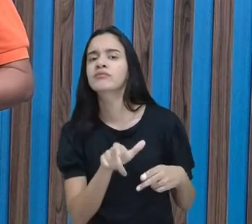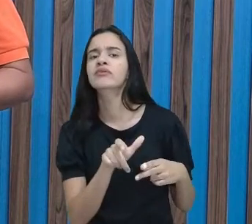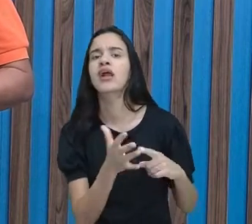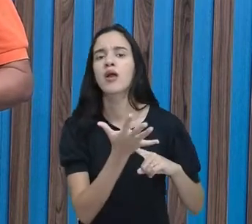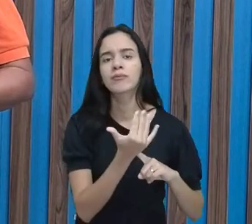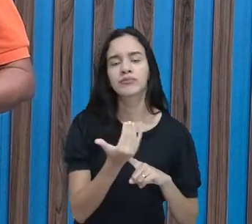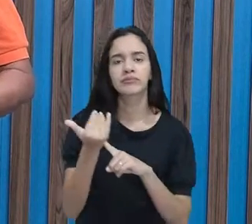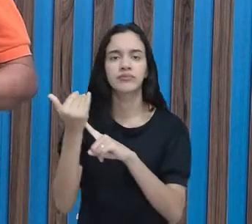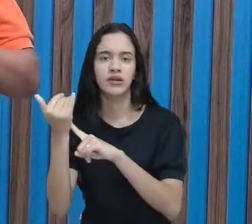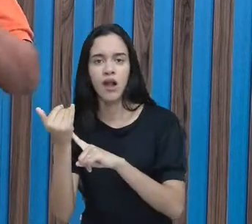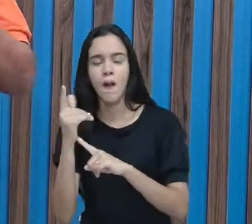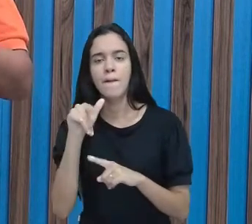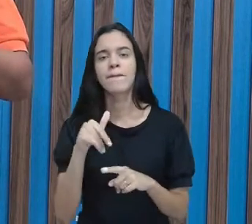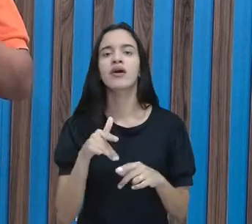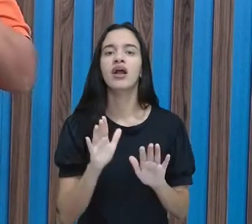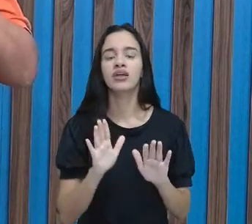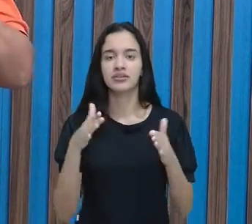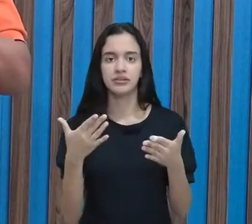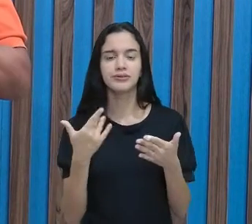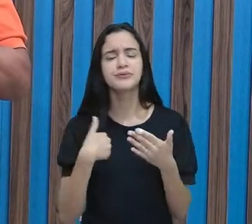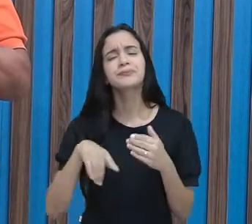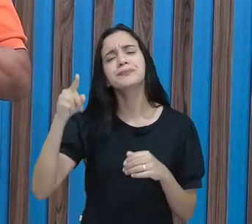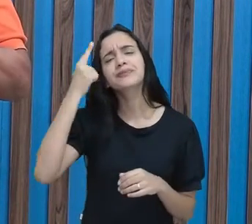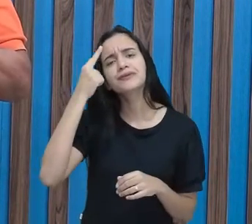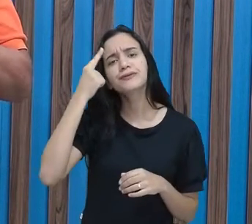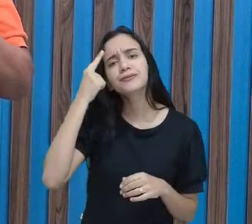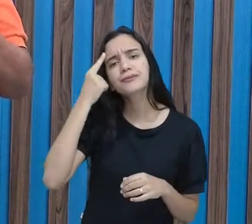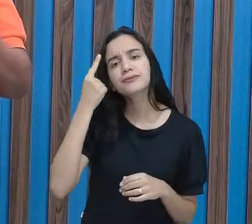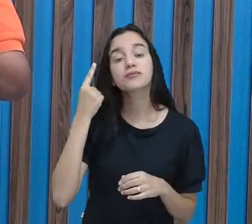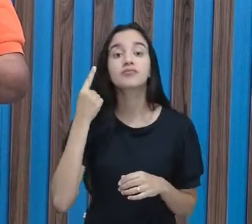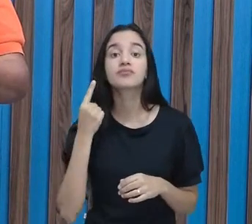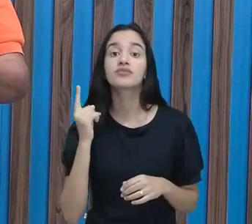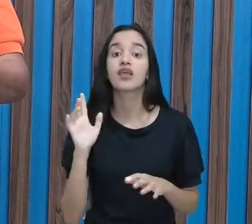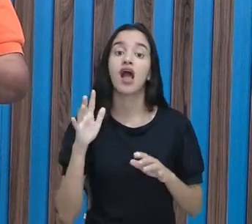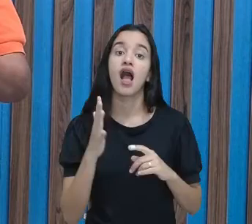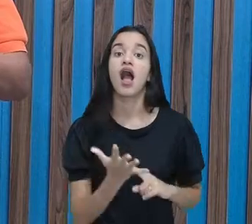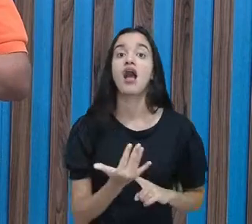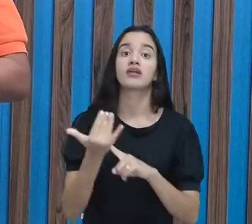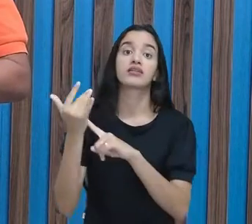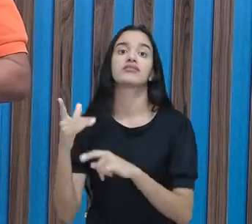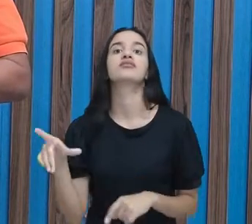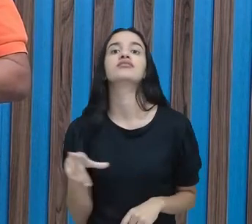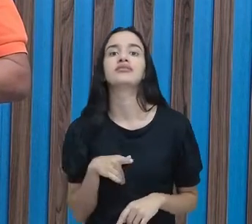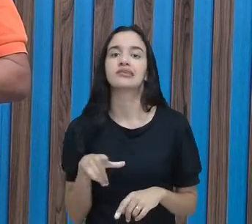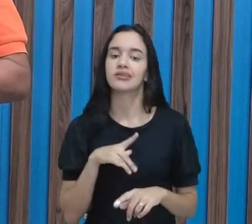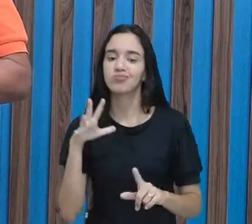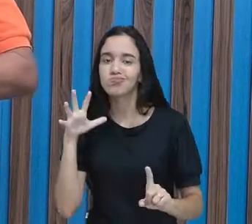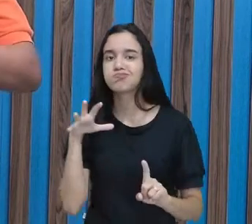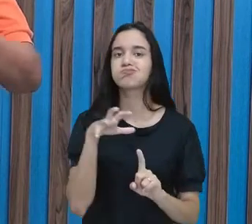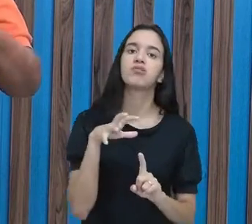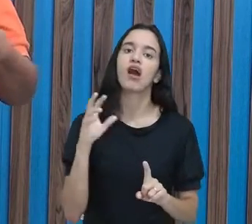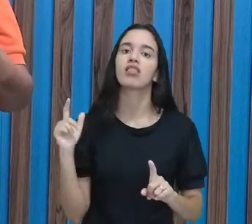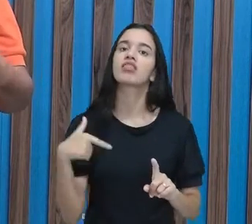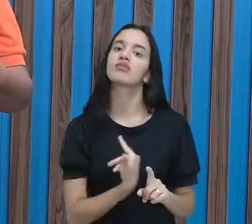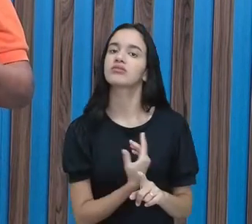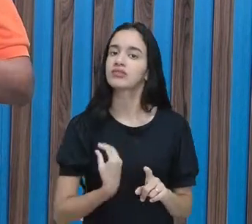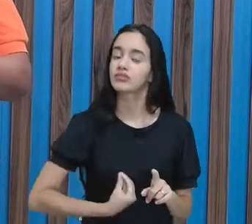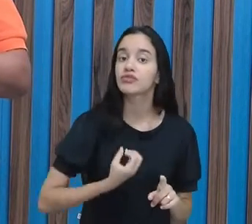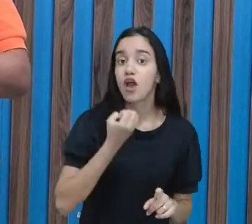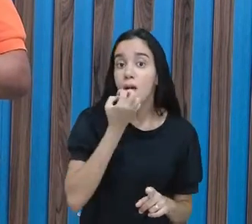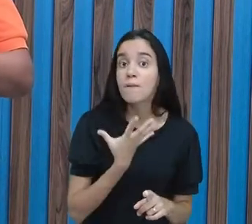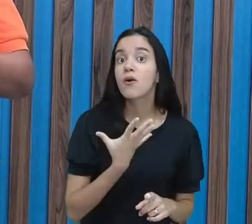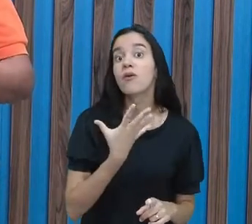tecnologia, né? Então, pensando sobre isso, a tecnologia tem impactos na nossa vida. Bons